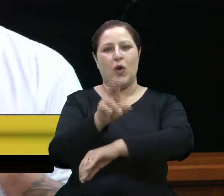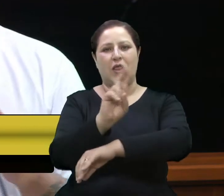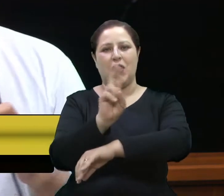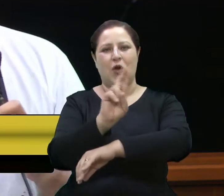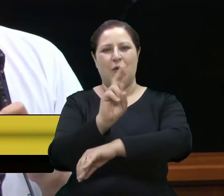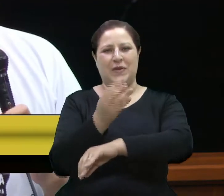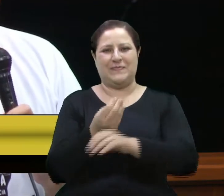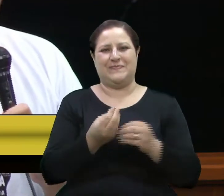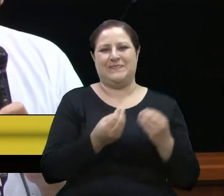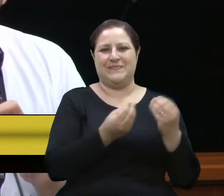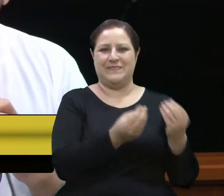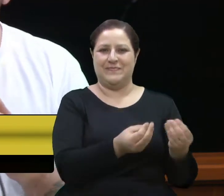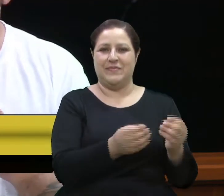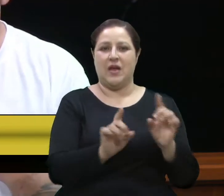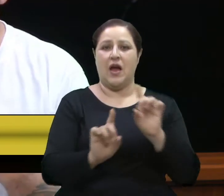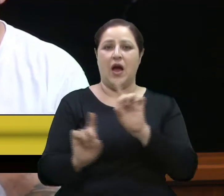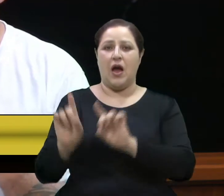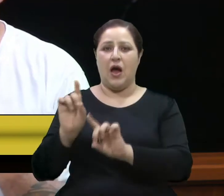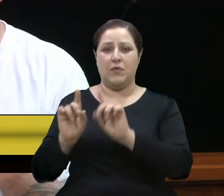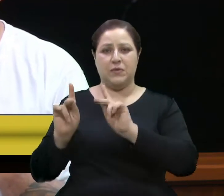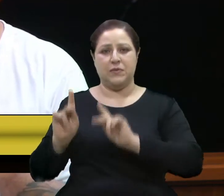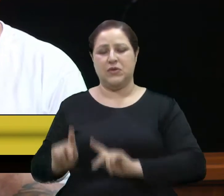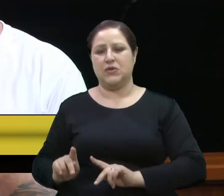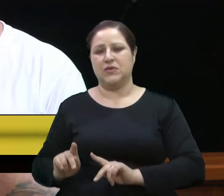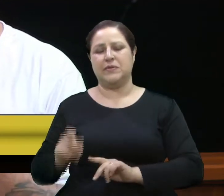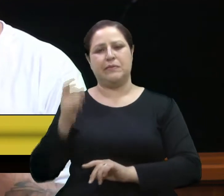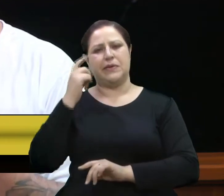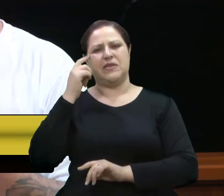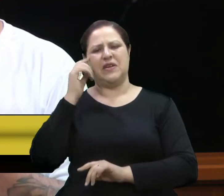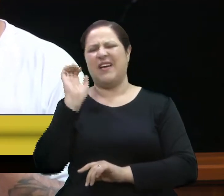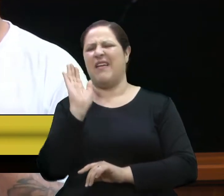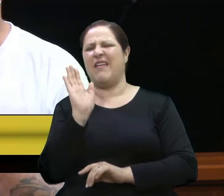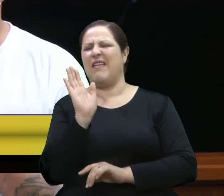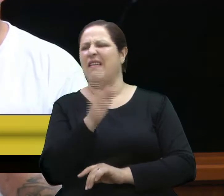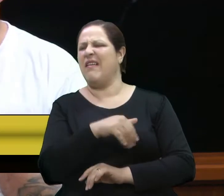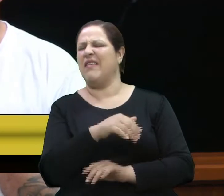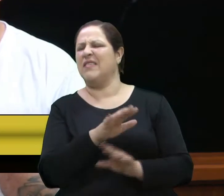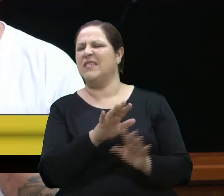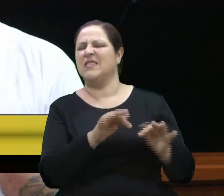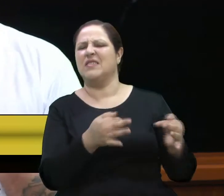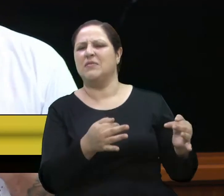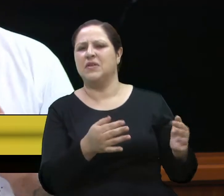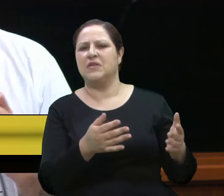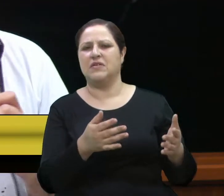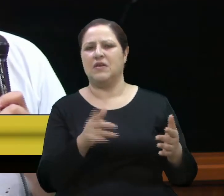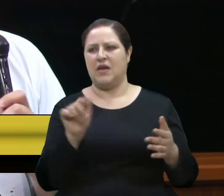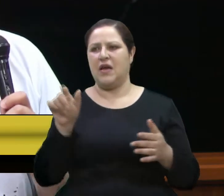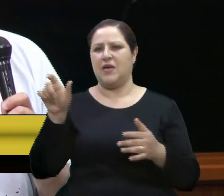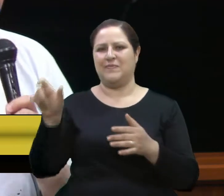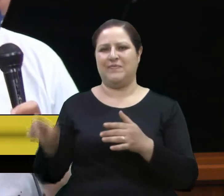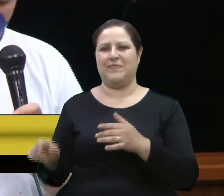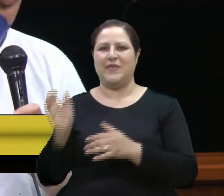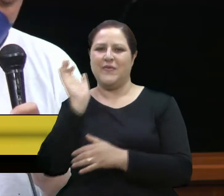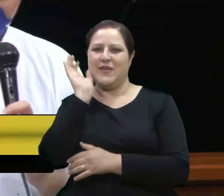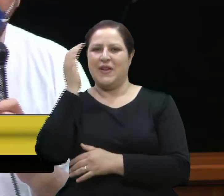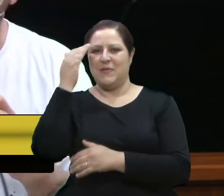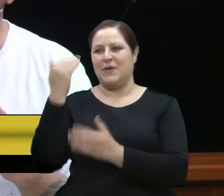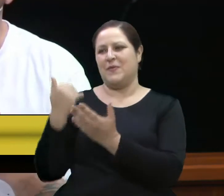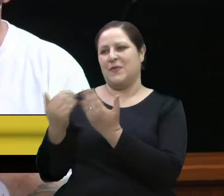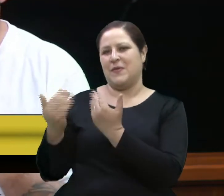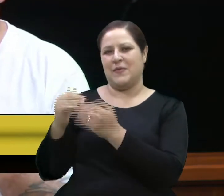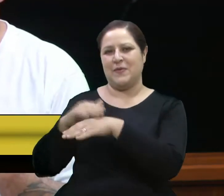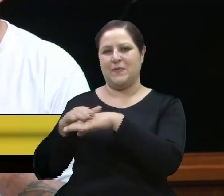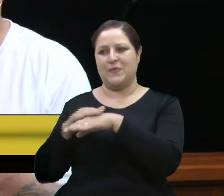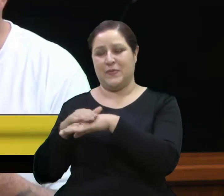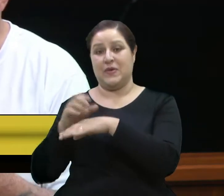né? Que algumas pessoas desdenham, ou parece algo simples, acho que foi com o vereador Felipe, vereador Felipe, e que se a pessoa